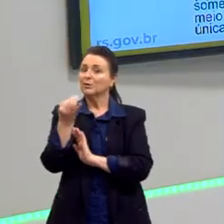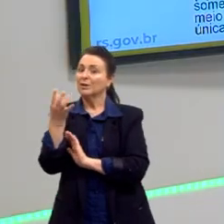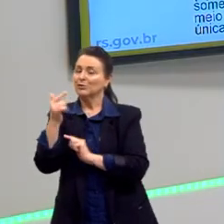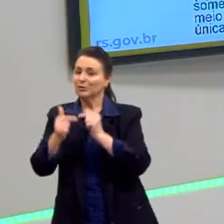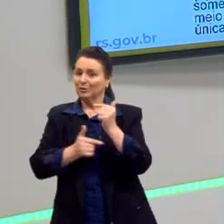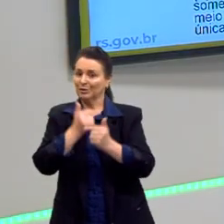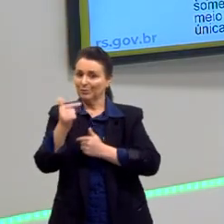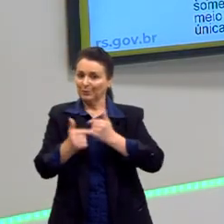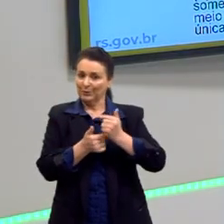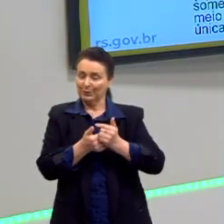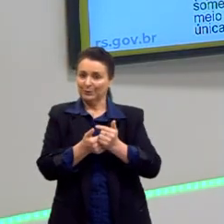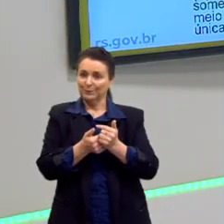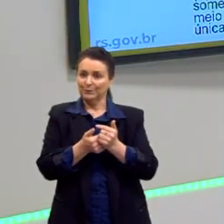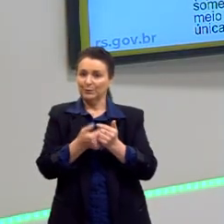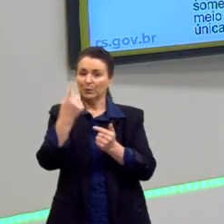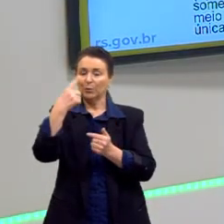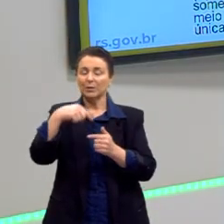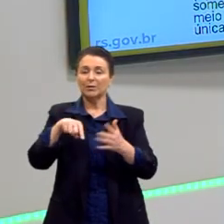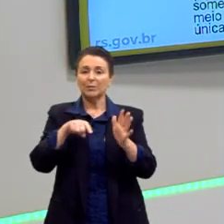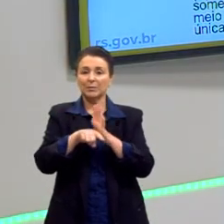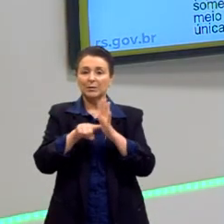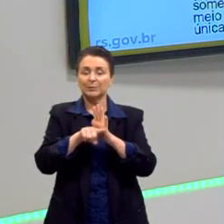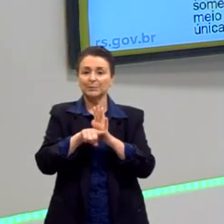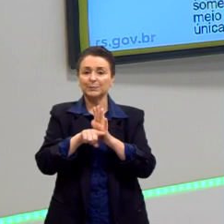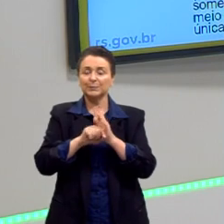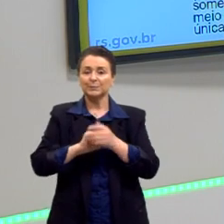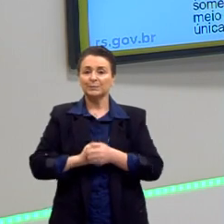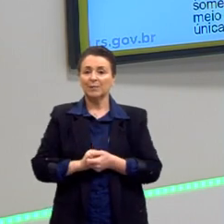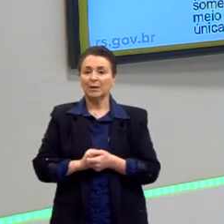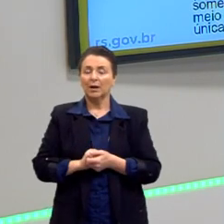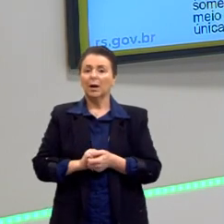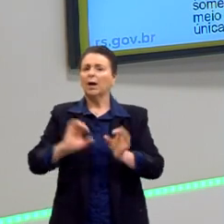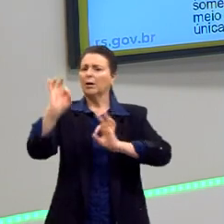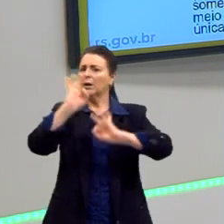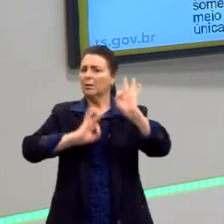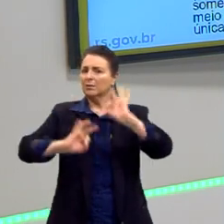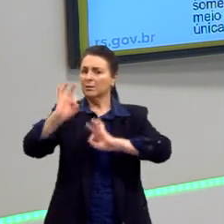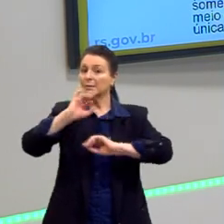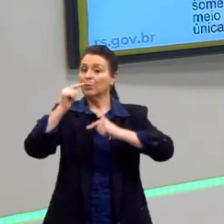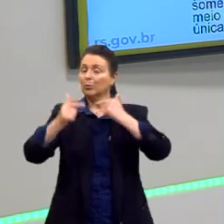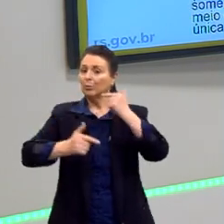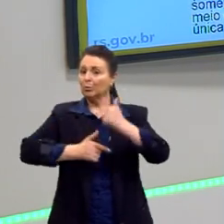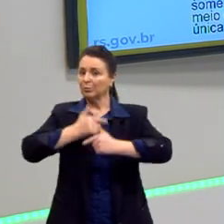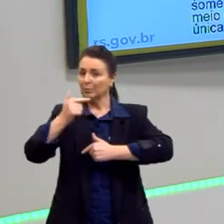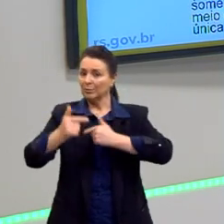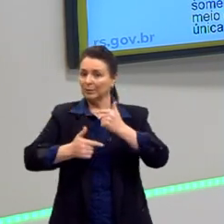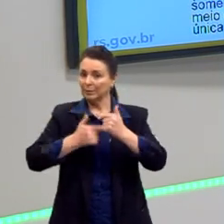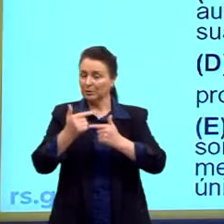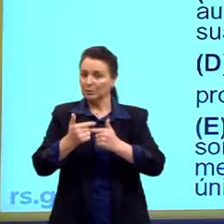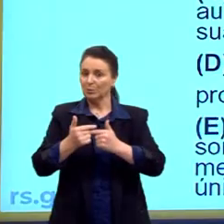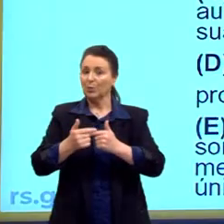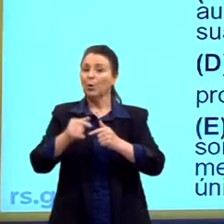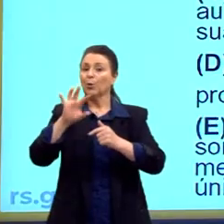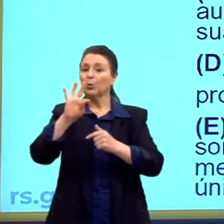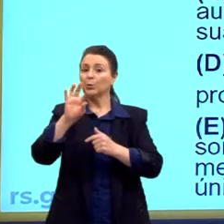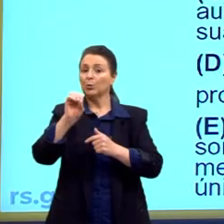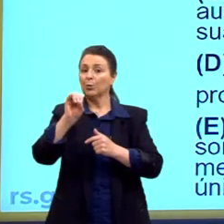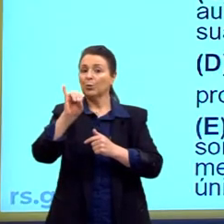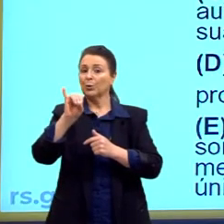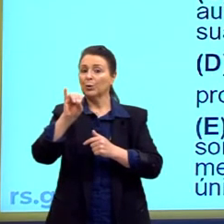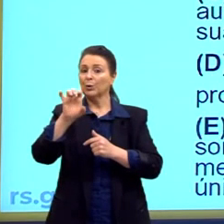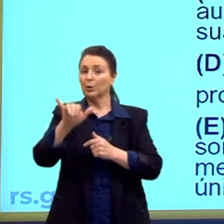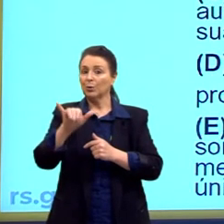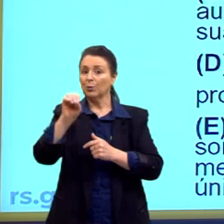Outra questão, o sistema organizacional do trabalho denominado de toyotismo é uma